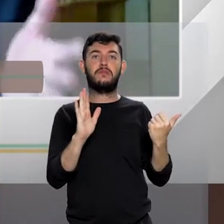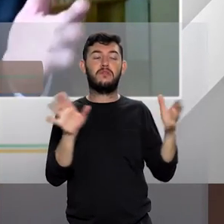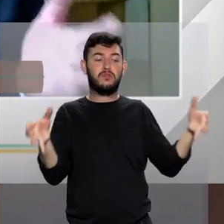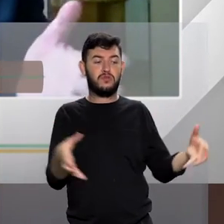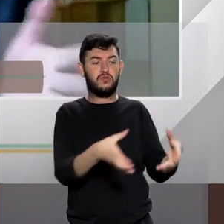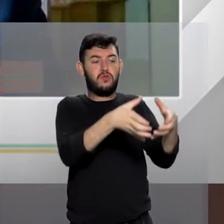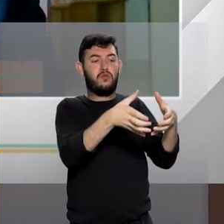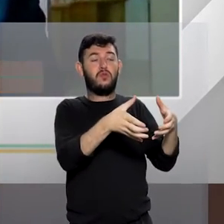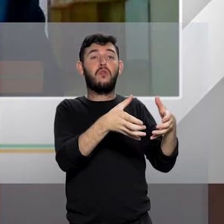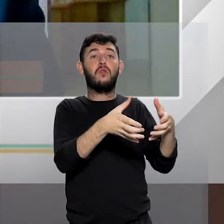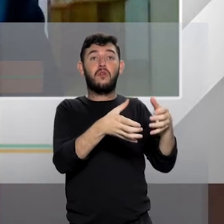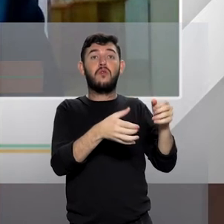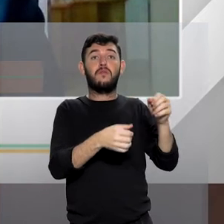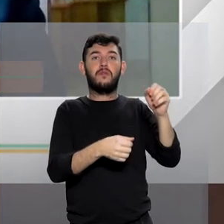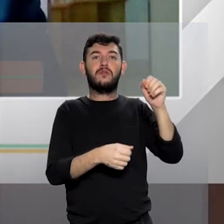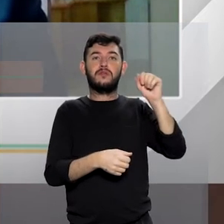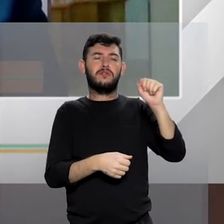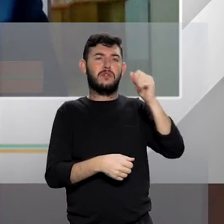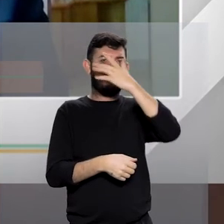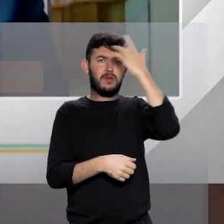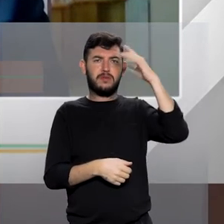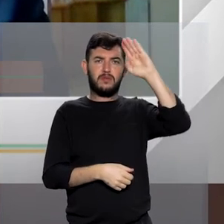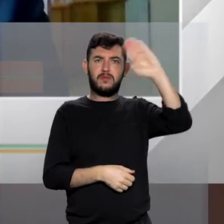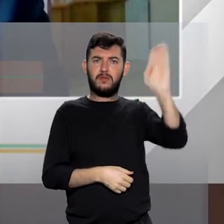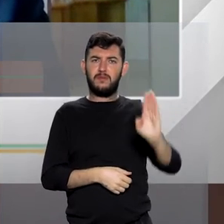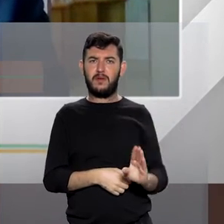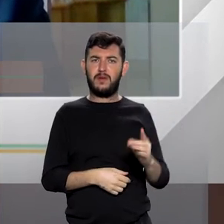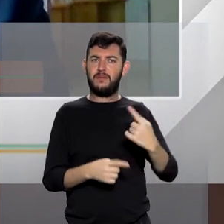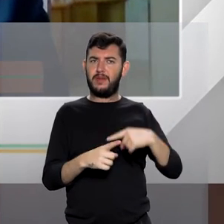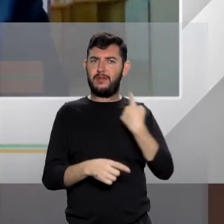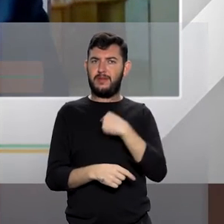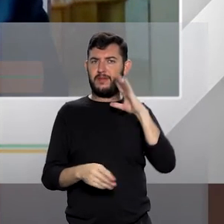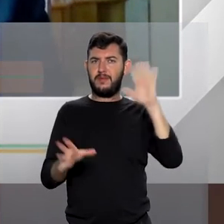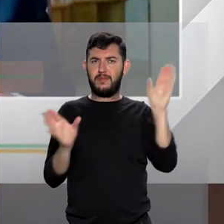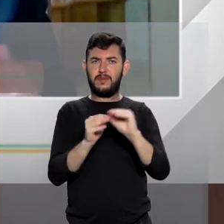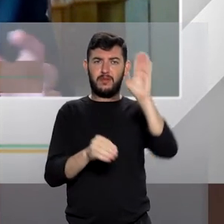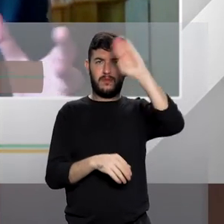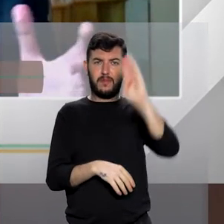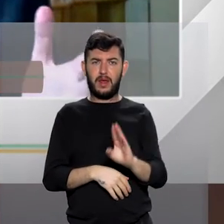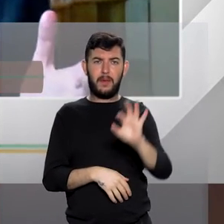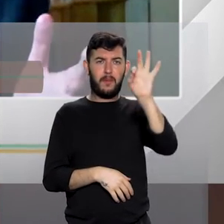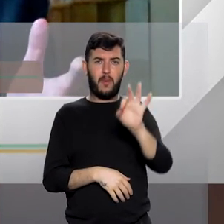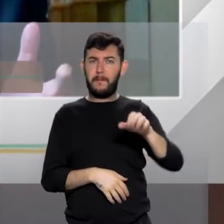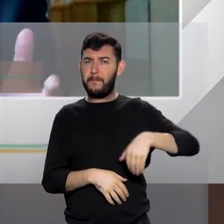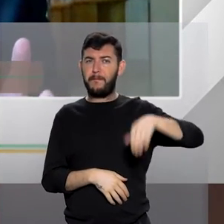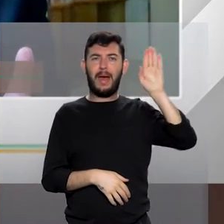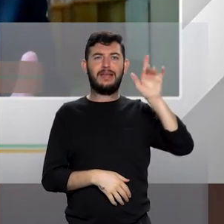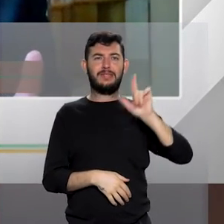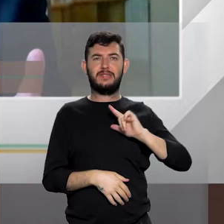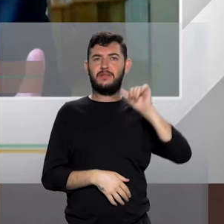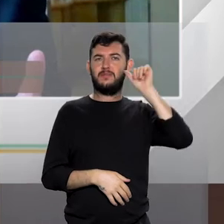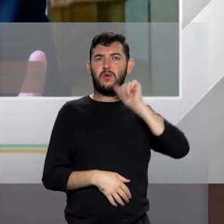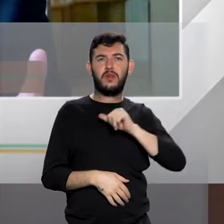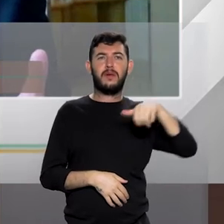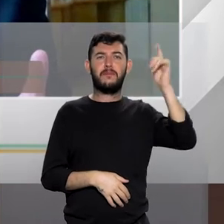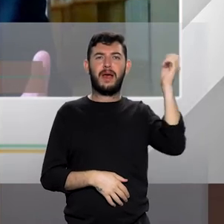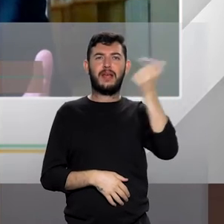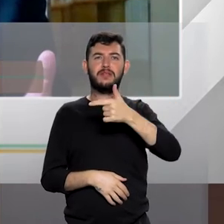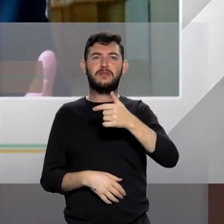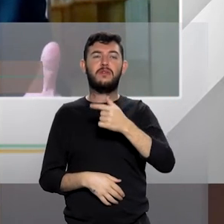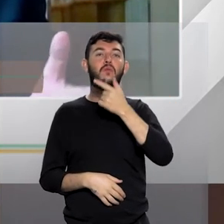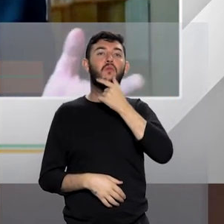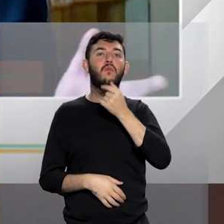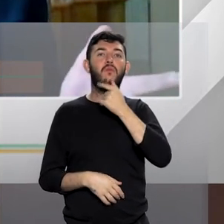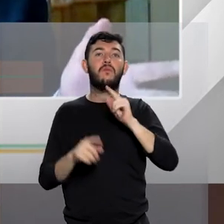população brasileira, 51% dos brasileiros são mulheres. Então, essa mudança de paradigma no